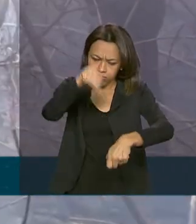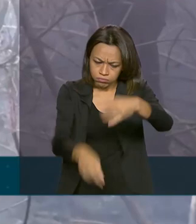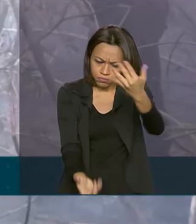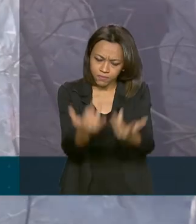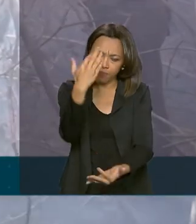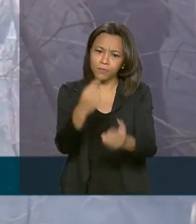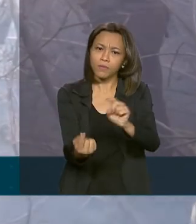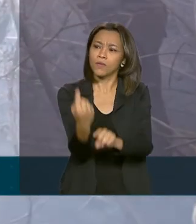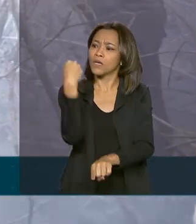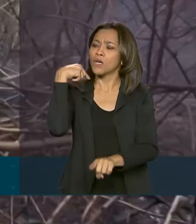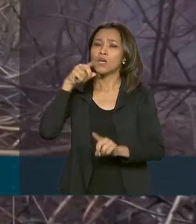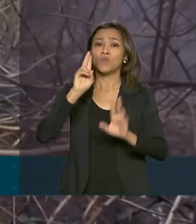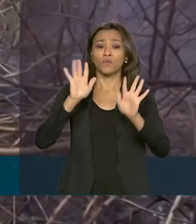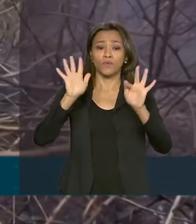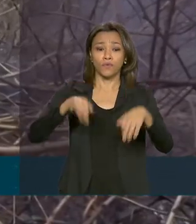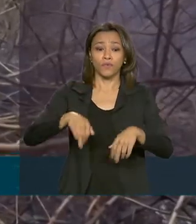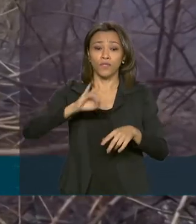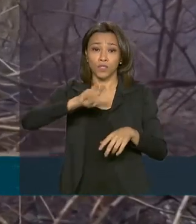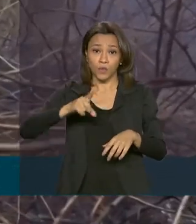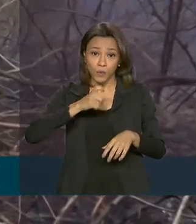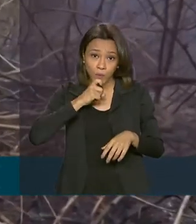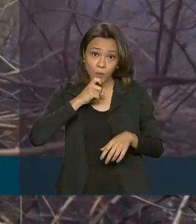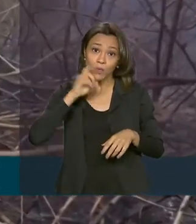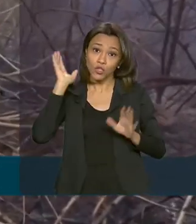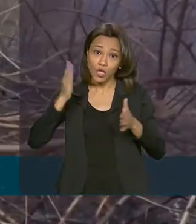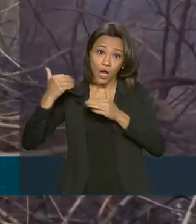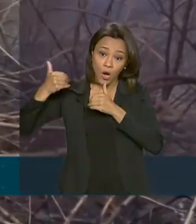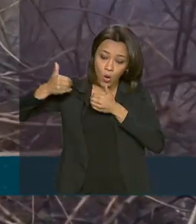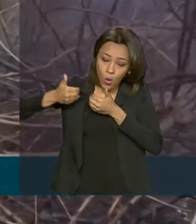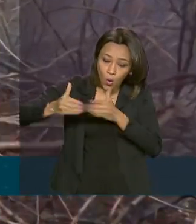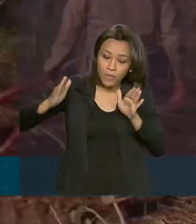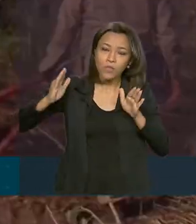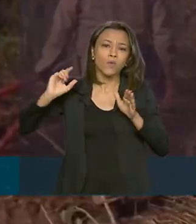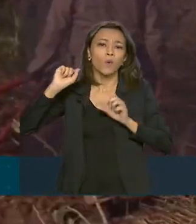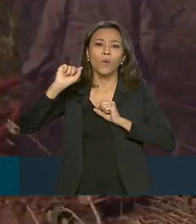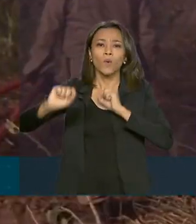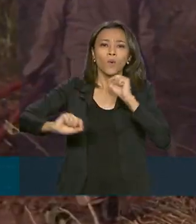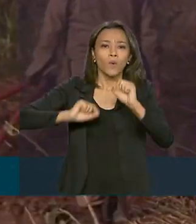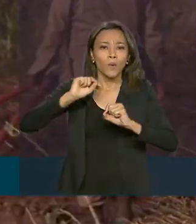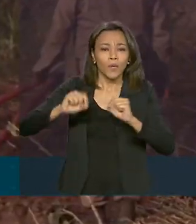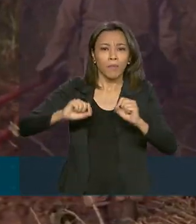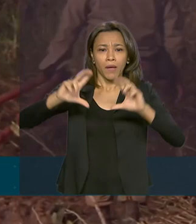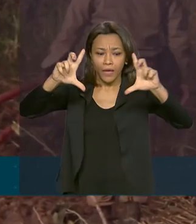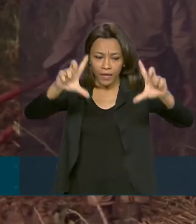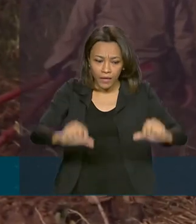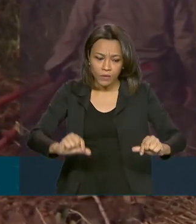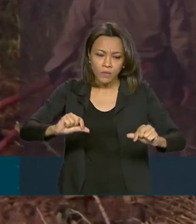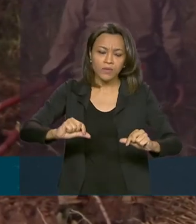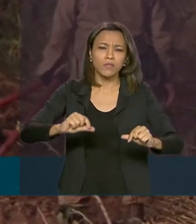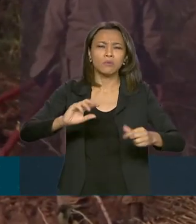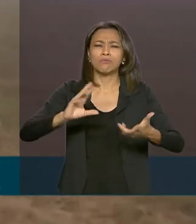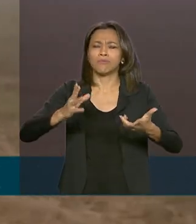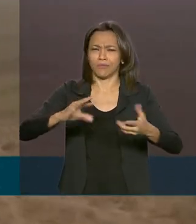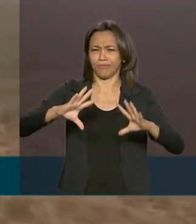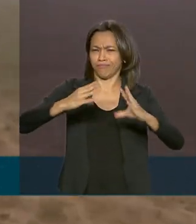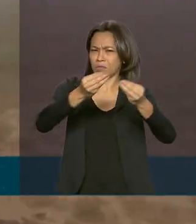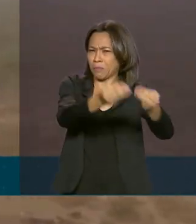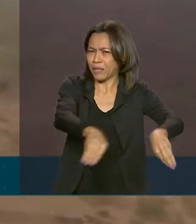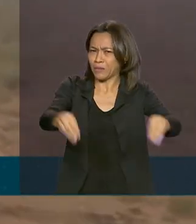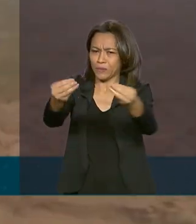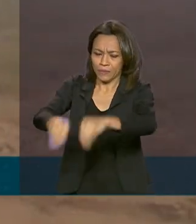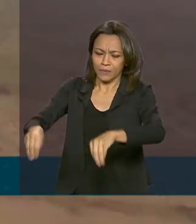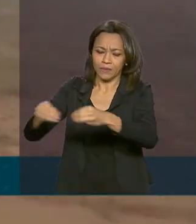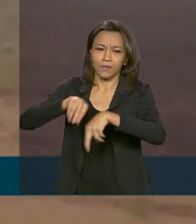fim de julho, o governo deu início à Operação Pantanal para diminuir os estragos do fogo. Após ver a situação